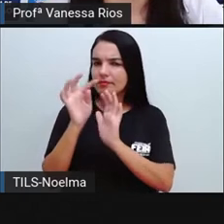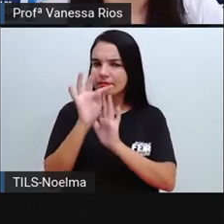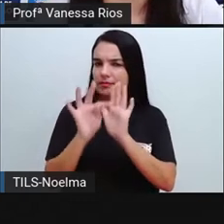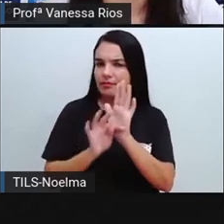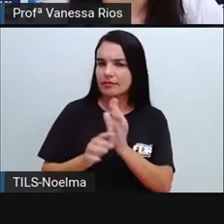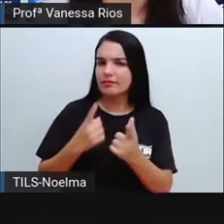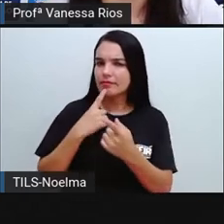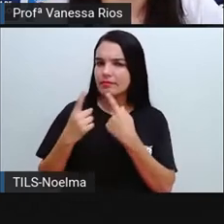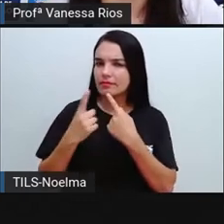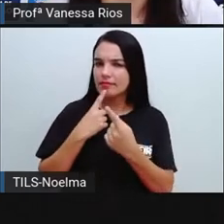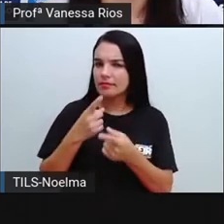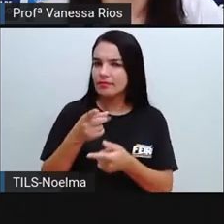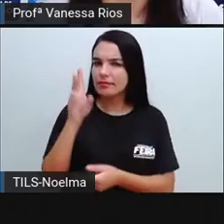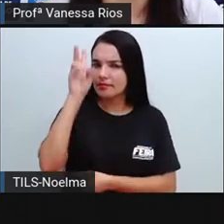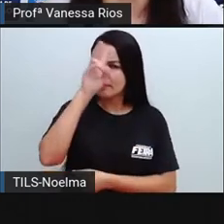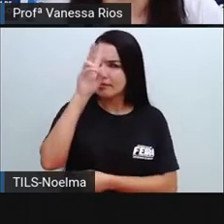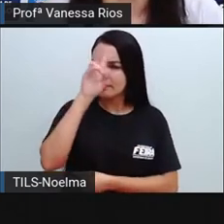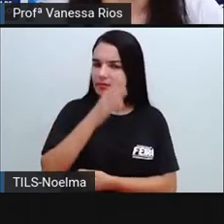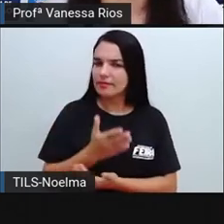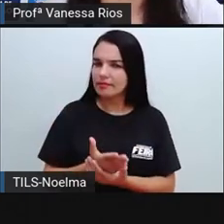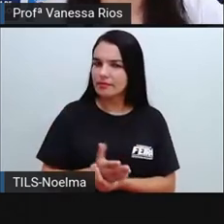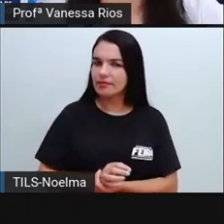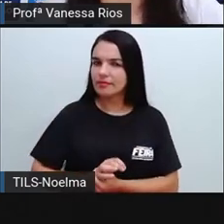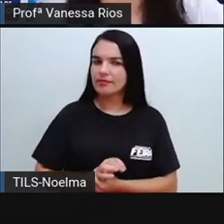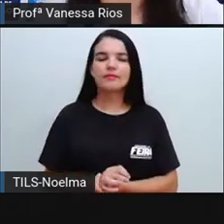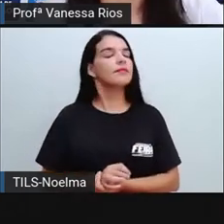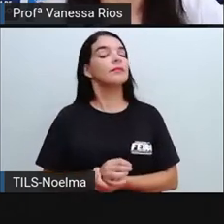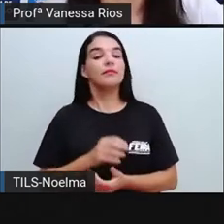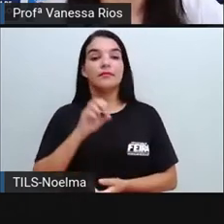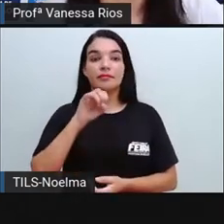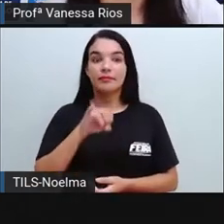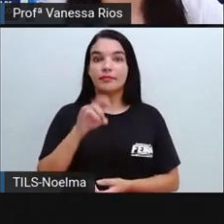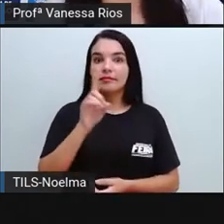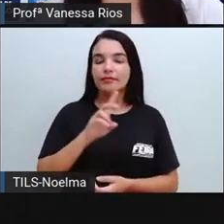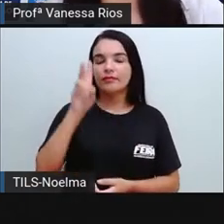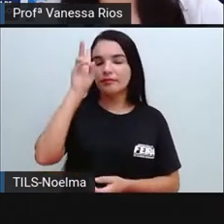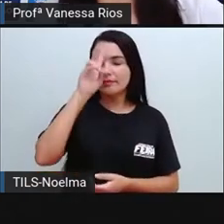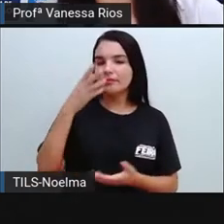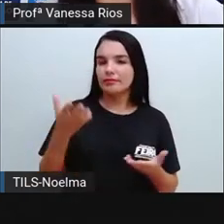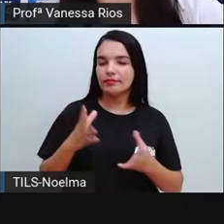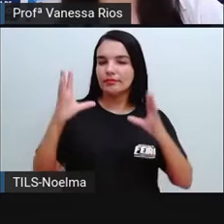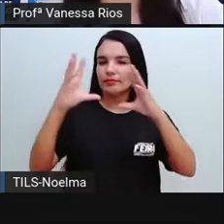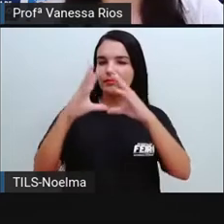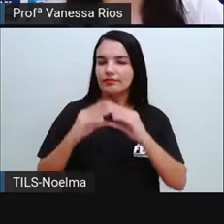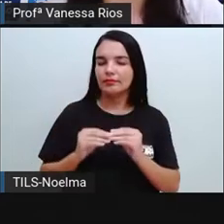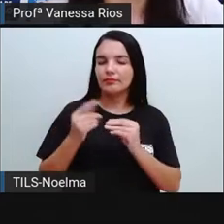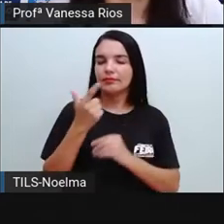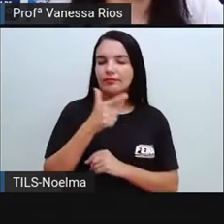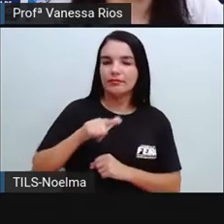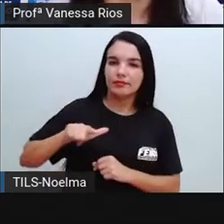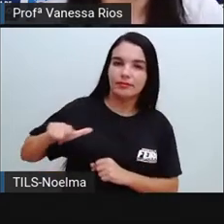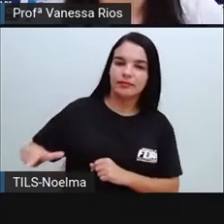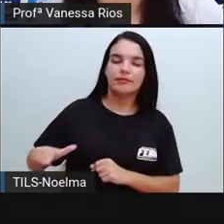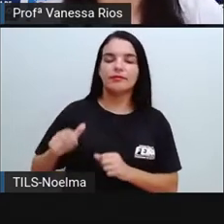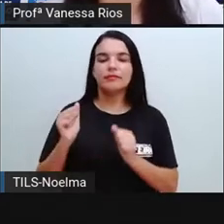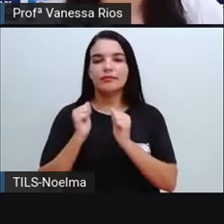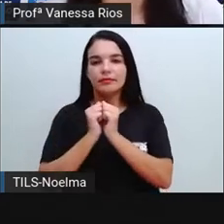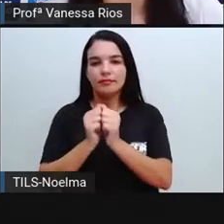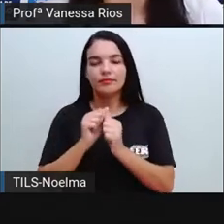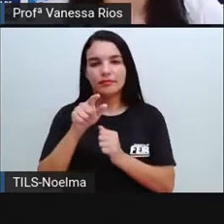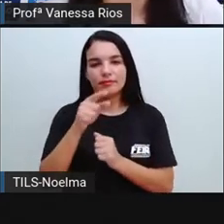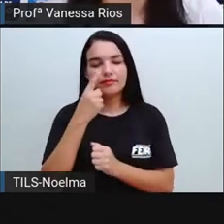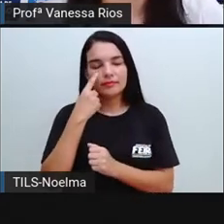textual? Olhem só, se não estão lembrando, né? A Pó vai recordar junto com vocês,